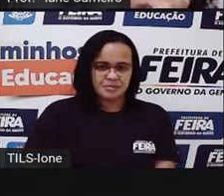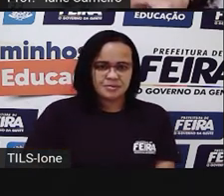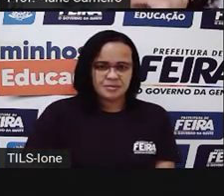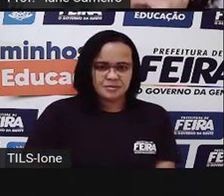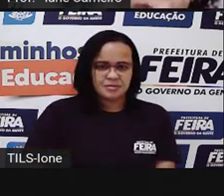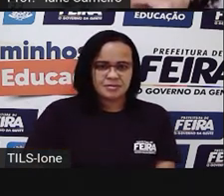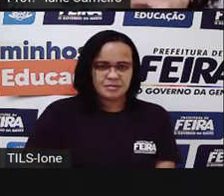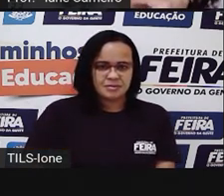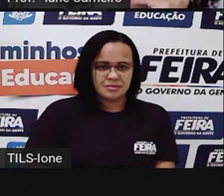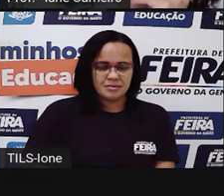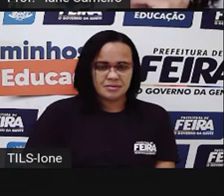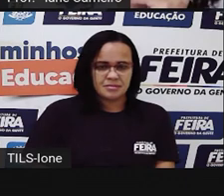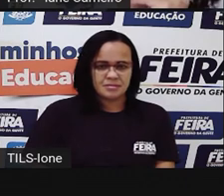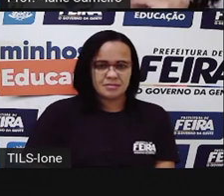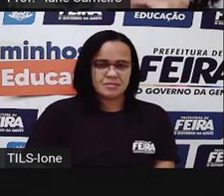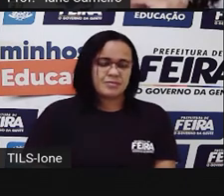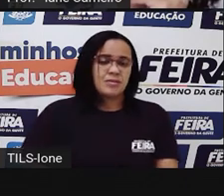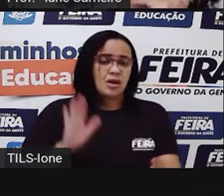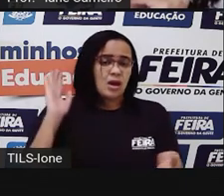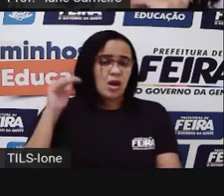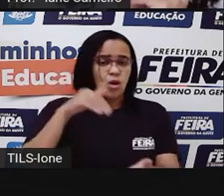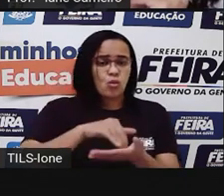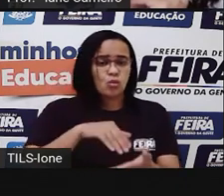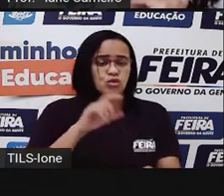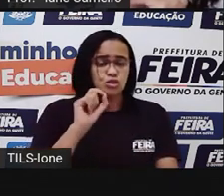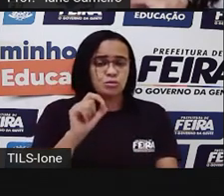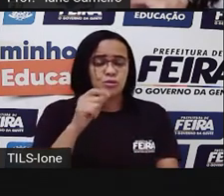E a última nota. Onde é que está os 10 reais?